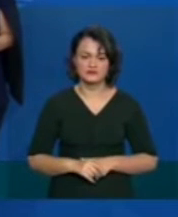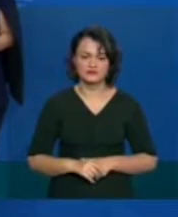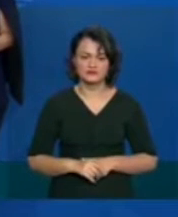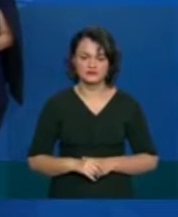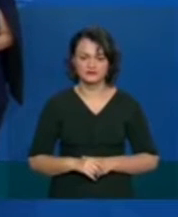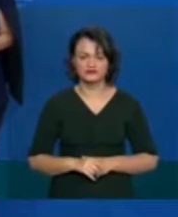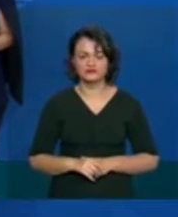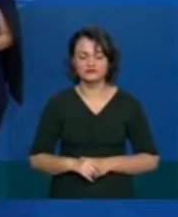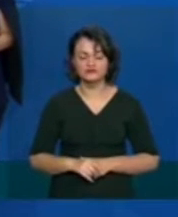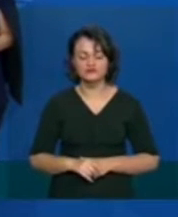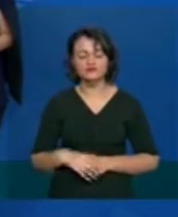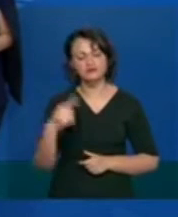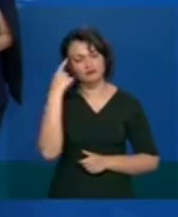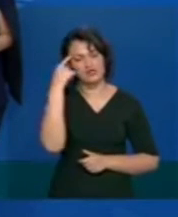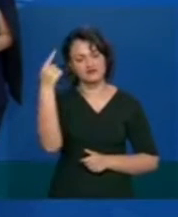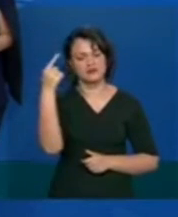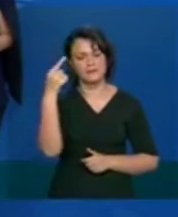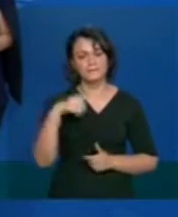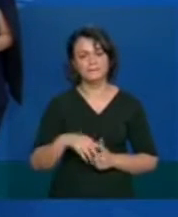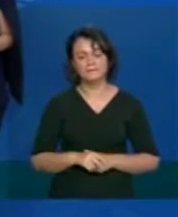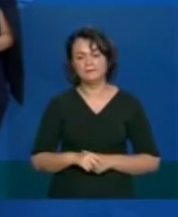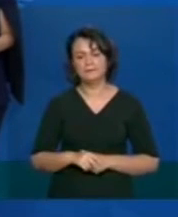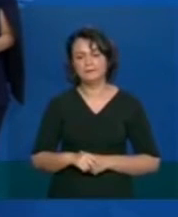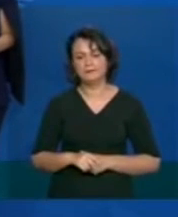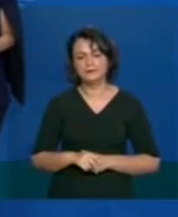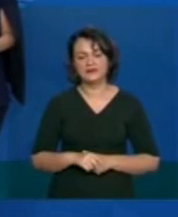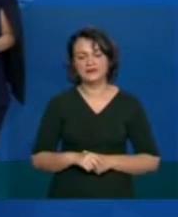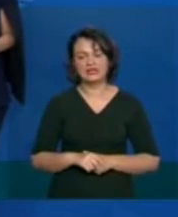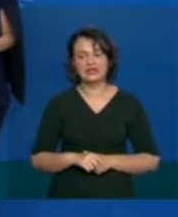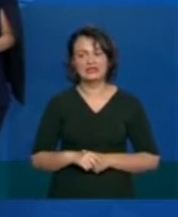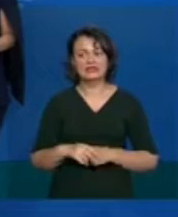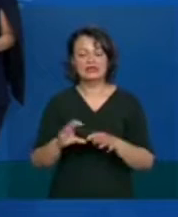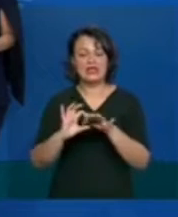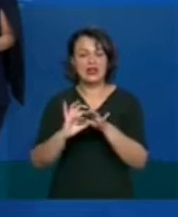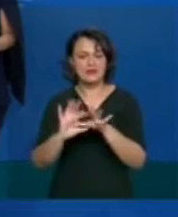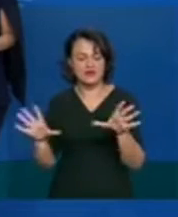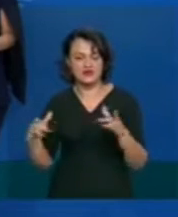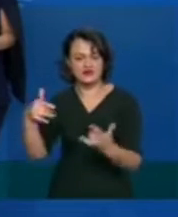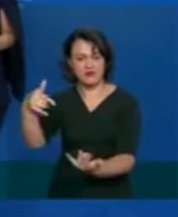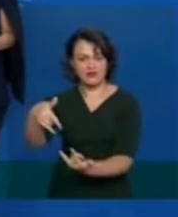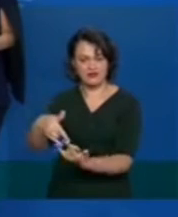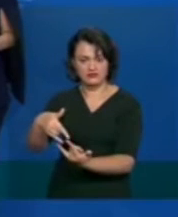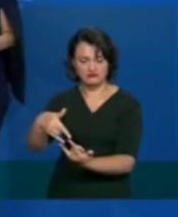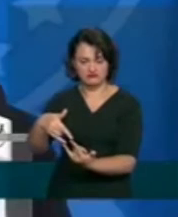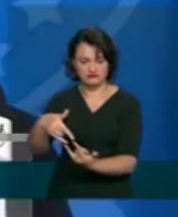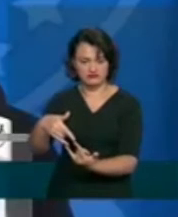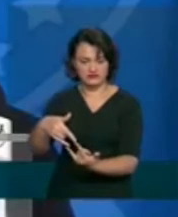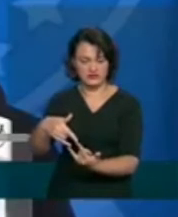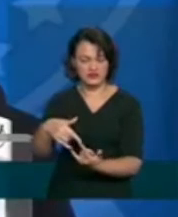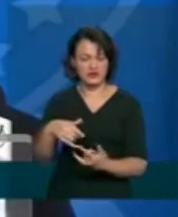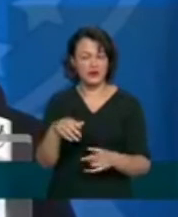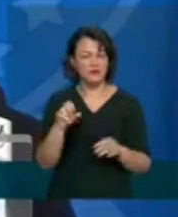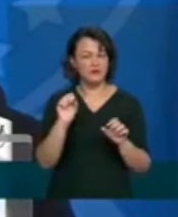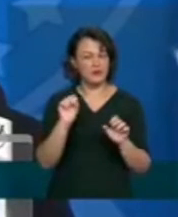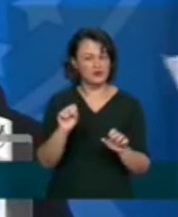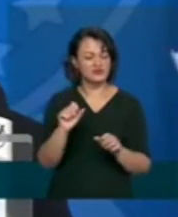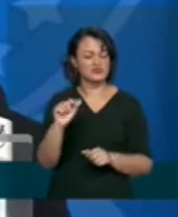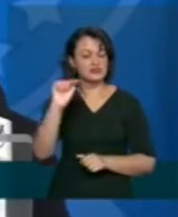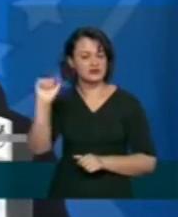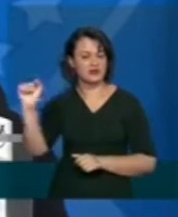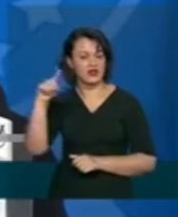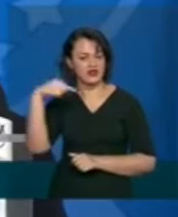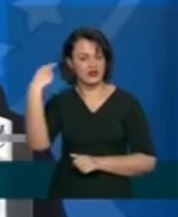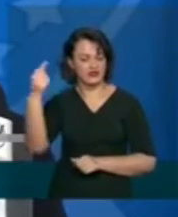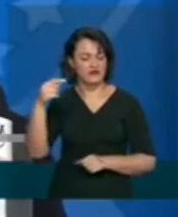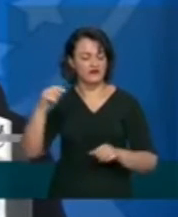em relação ao a disponibilização dos leitos está previsto para a semana que vem